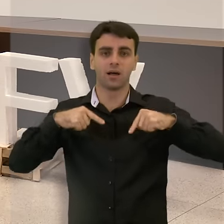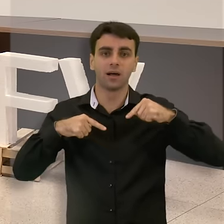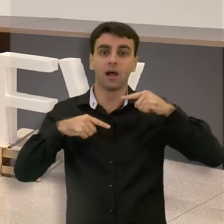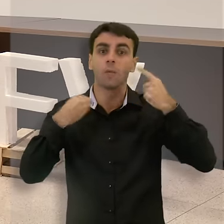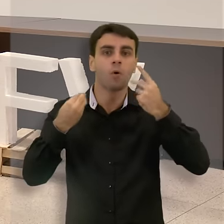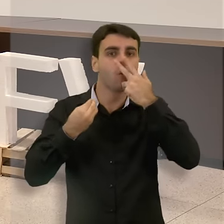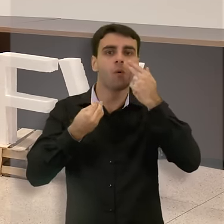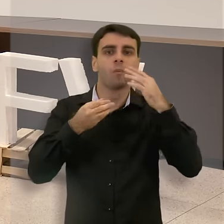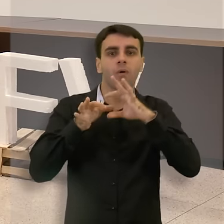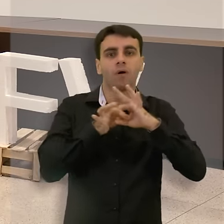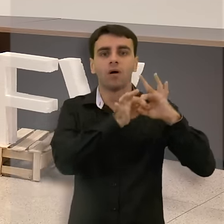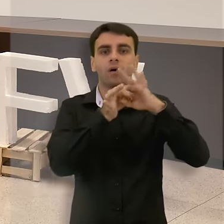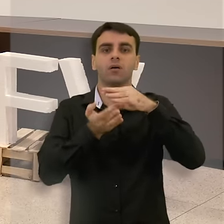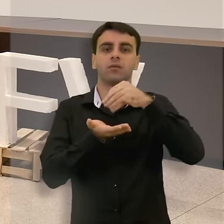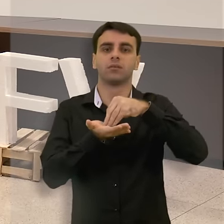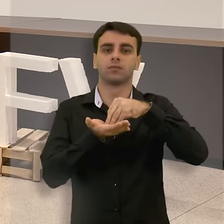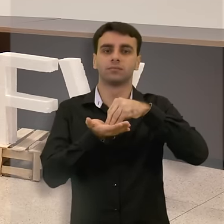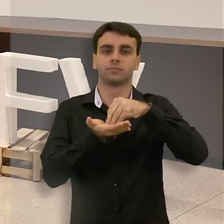que vê isso tudo junto.